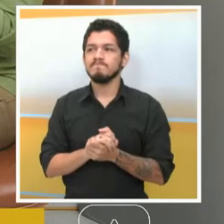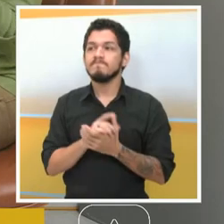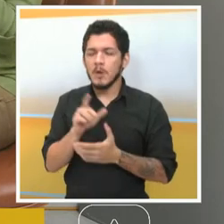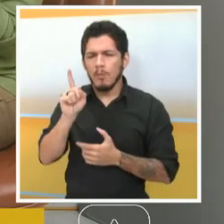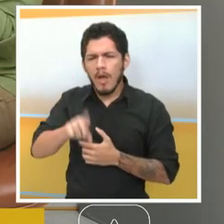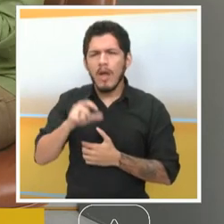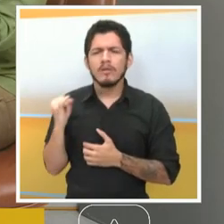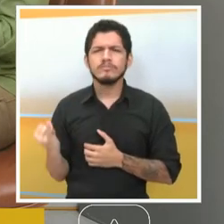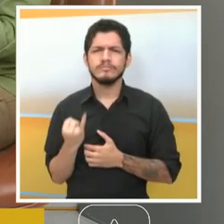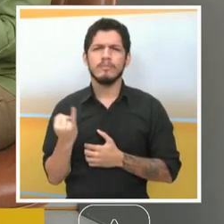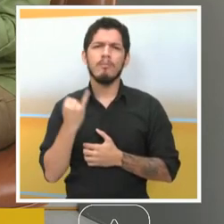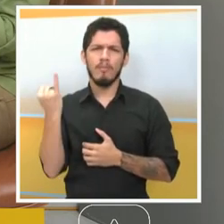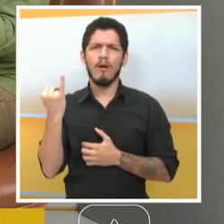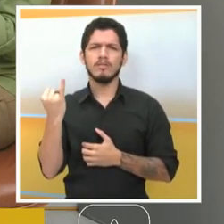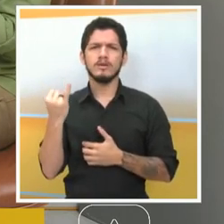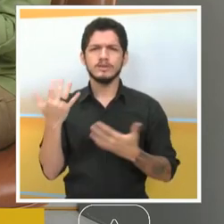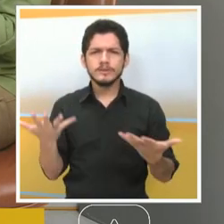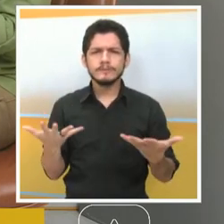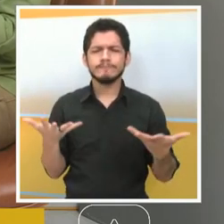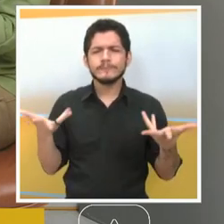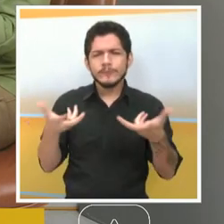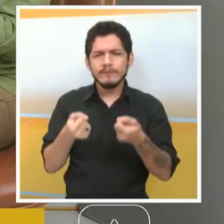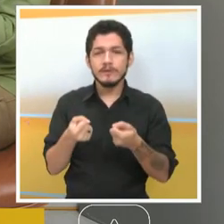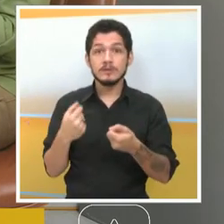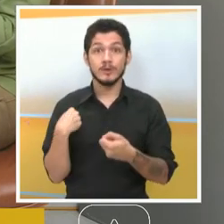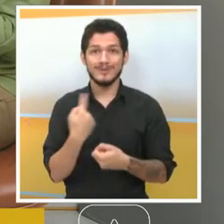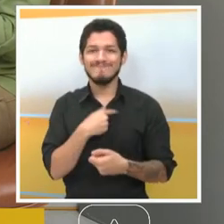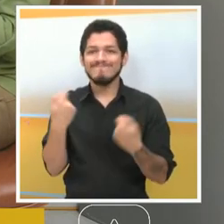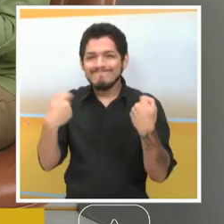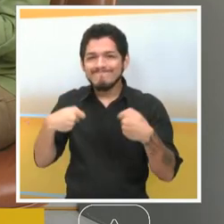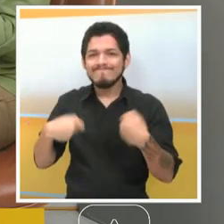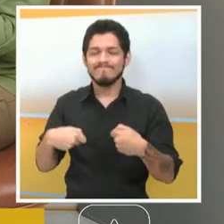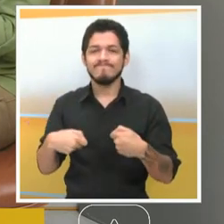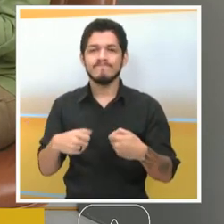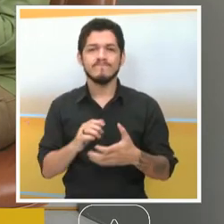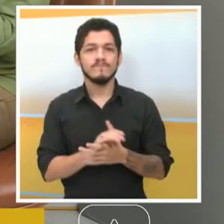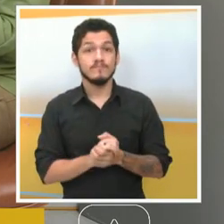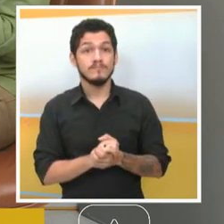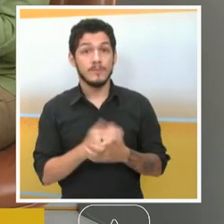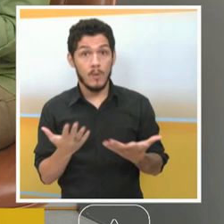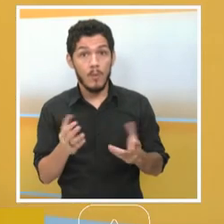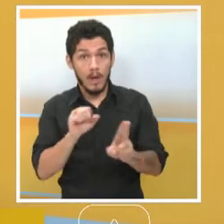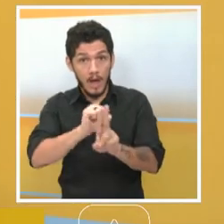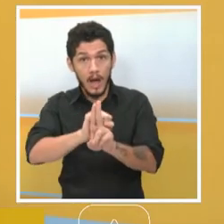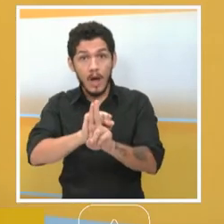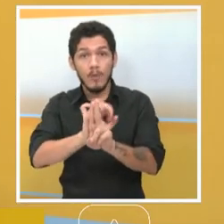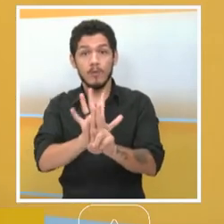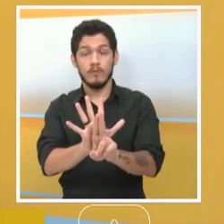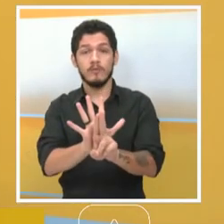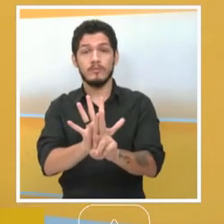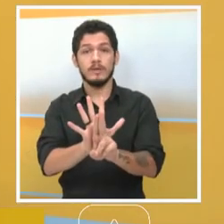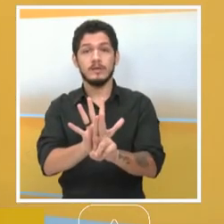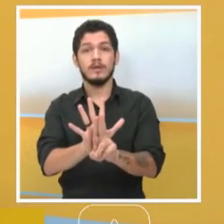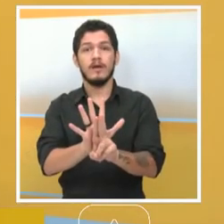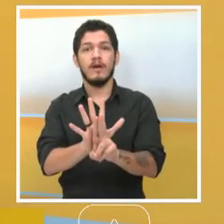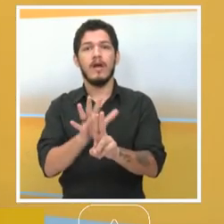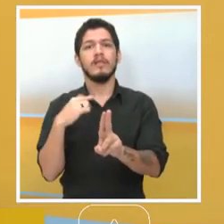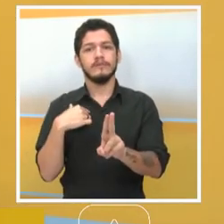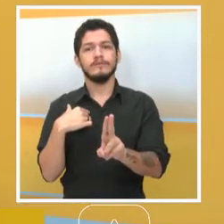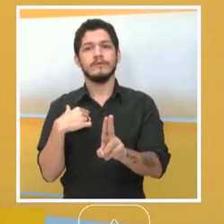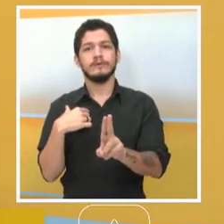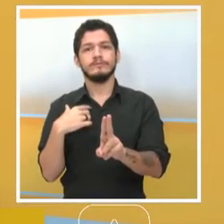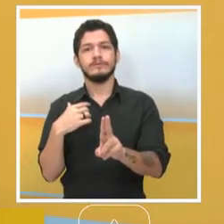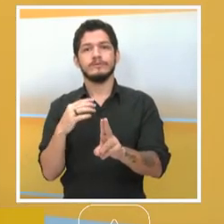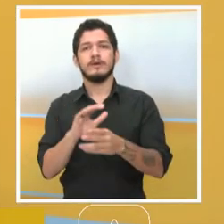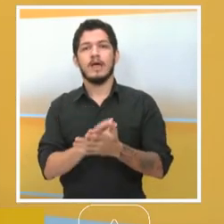demais, isso é qualificação. Estamos precisando? Muito. E a Universidade Federal do Piauí foi contemplada